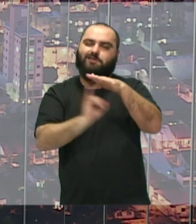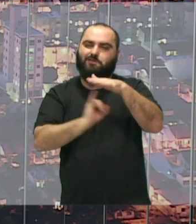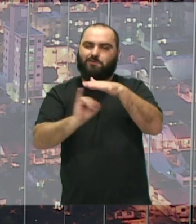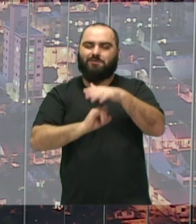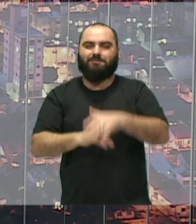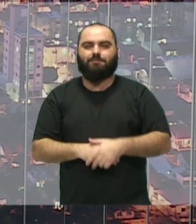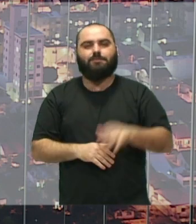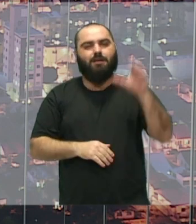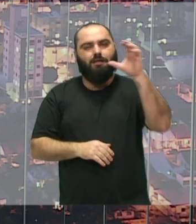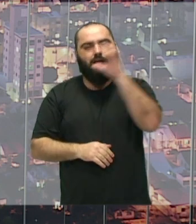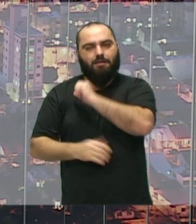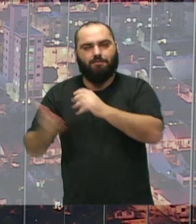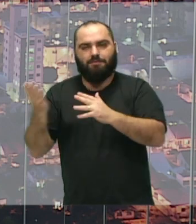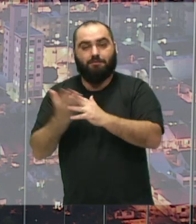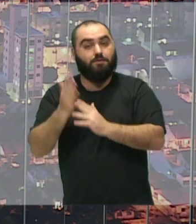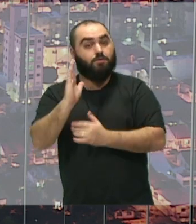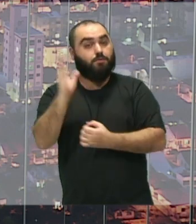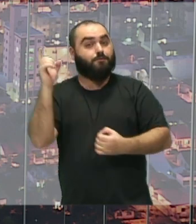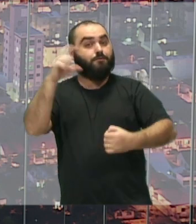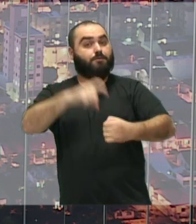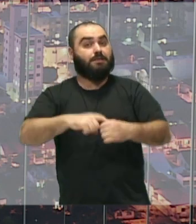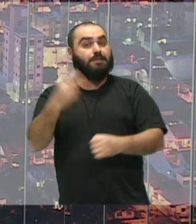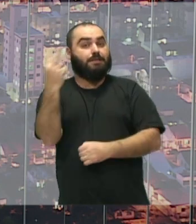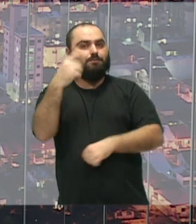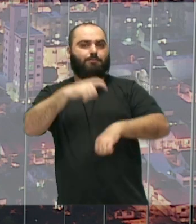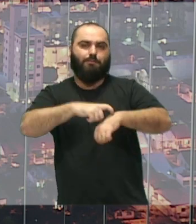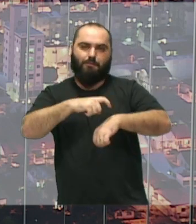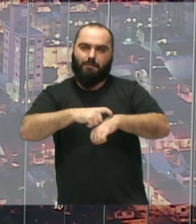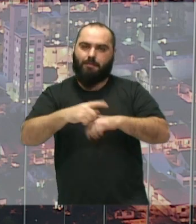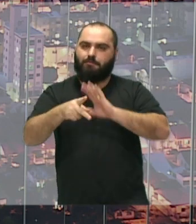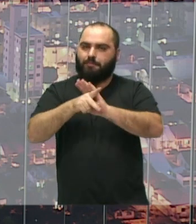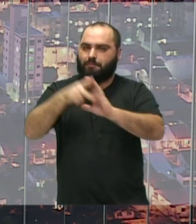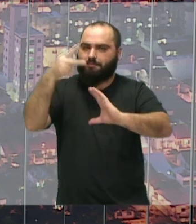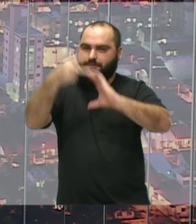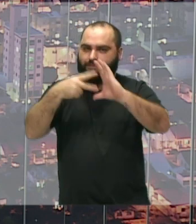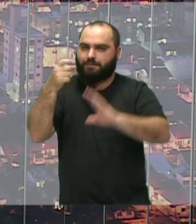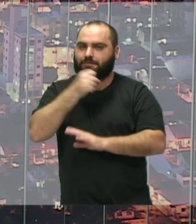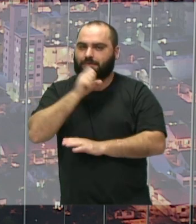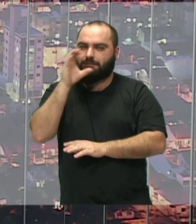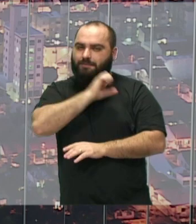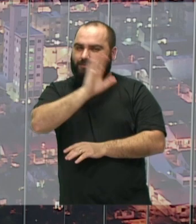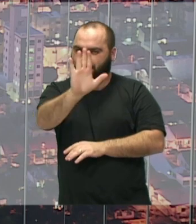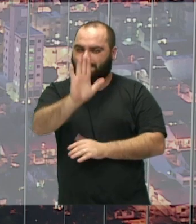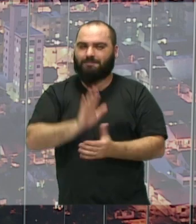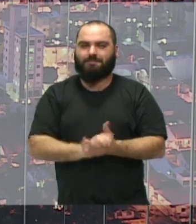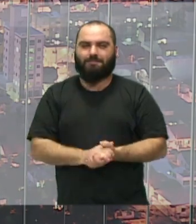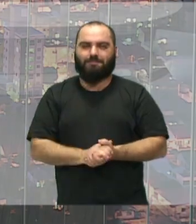Vamos para um rápido intervalo, já já voltamos com o segundo bloco do Câmara Aberta. Até mais!